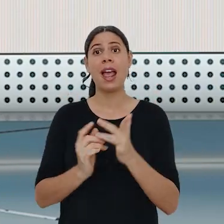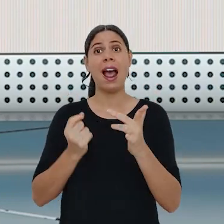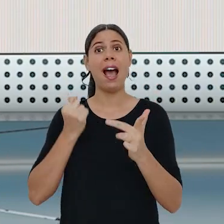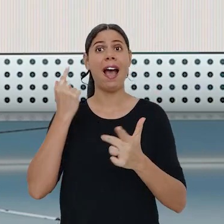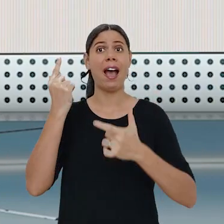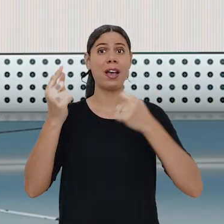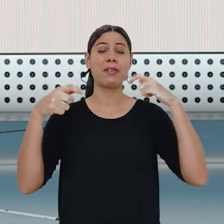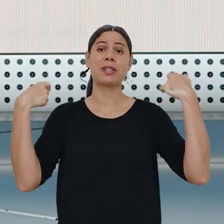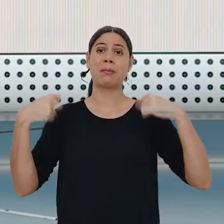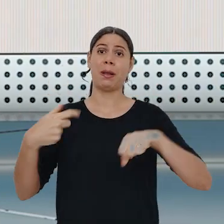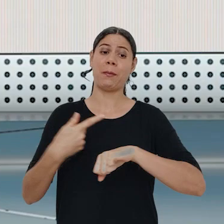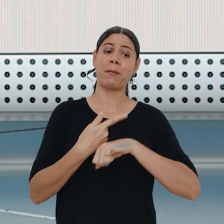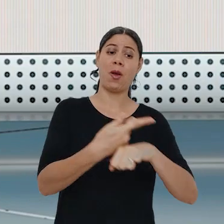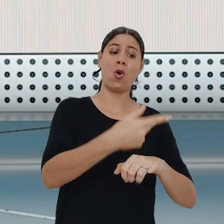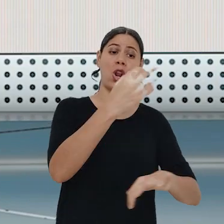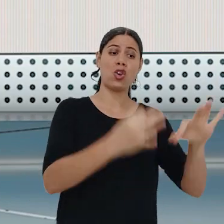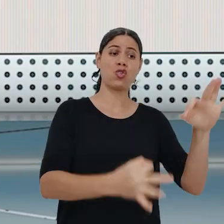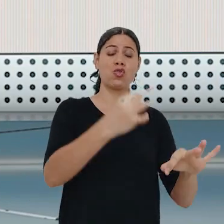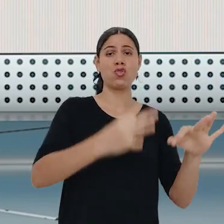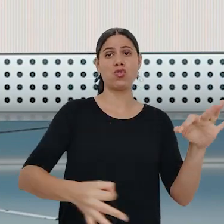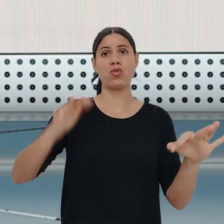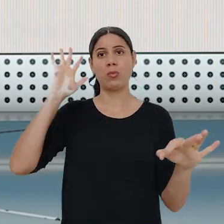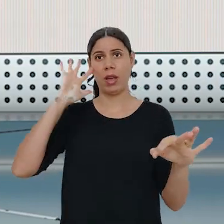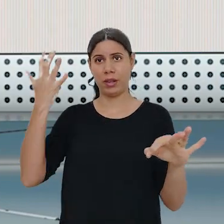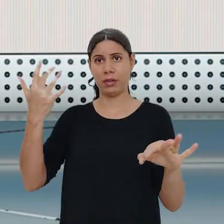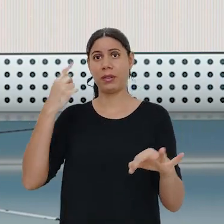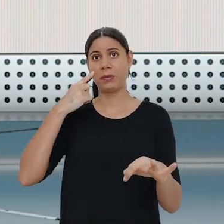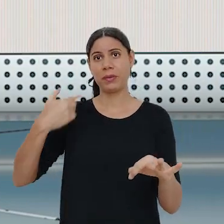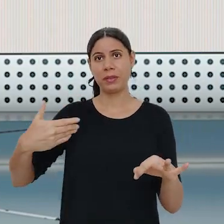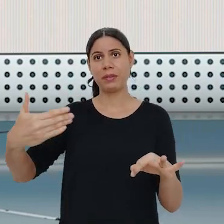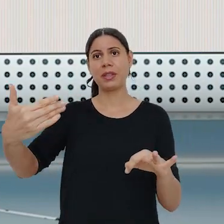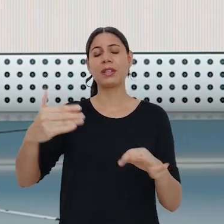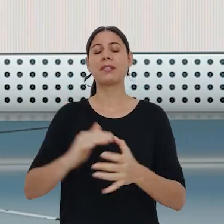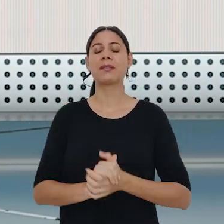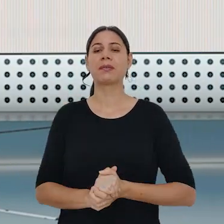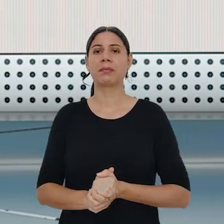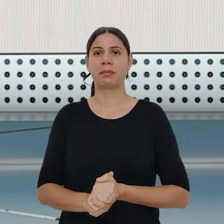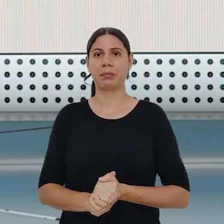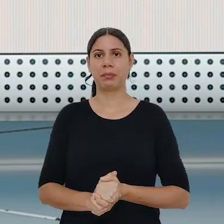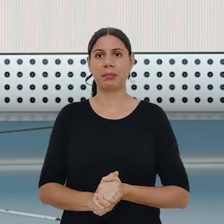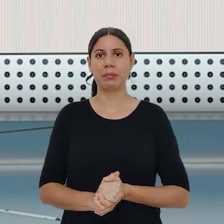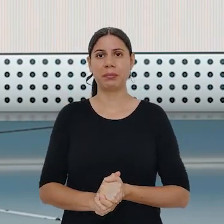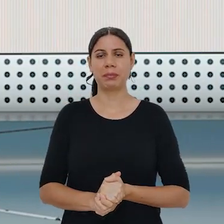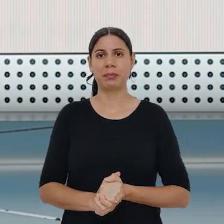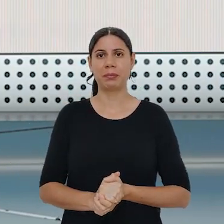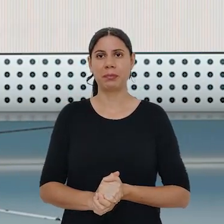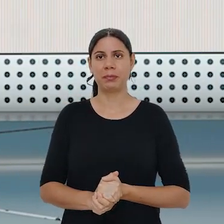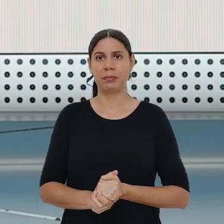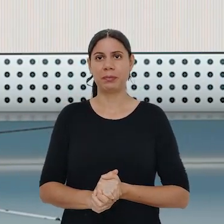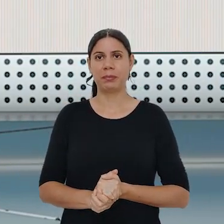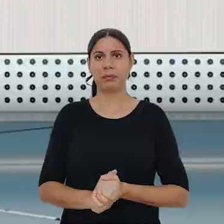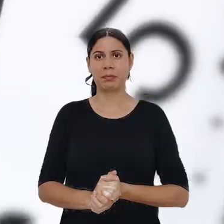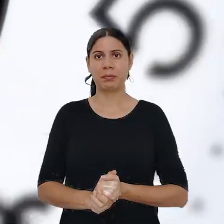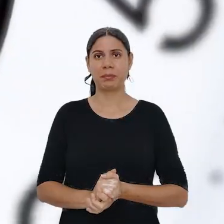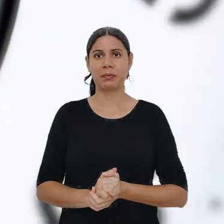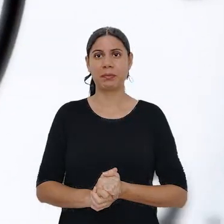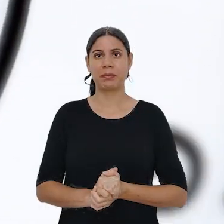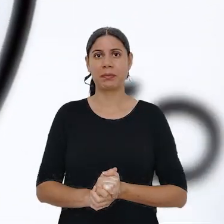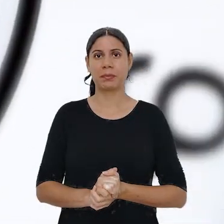vezes precisam ser resolvidas pela Justiça Federal, como no caso que o William Nascimento conta agora.